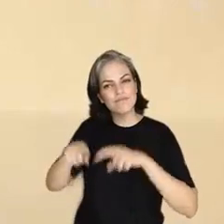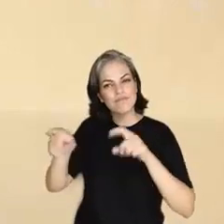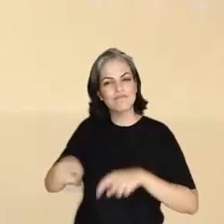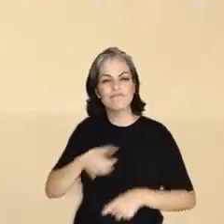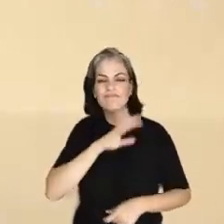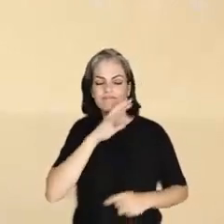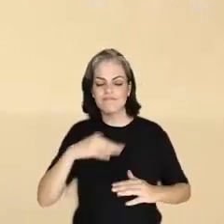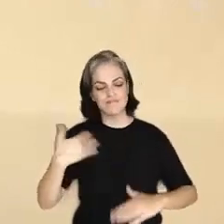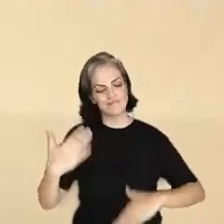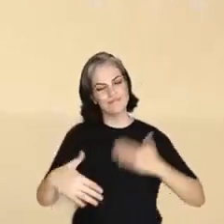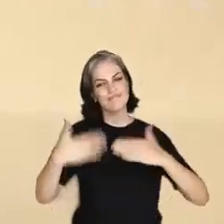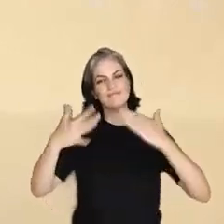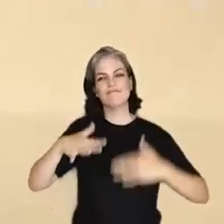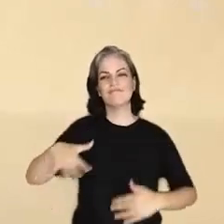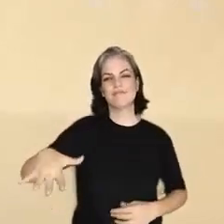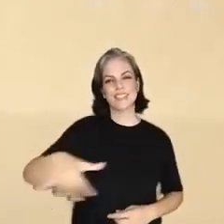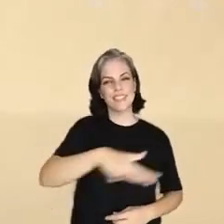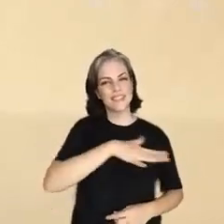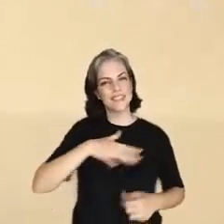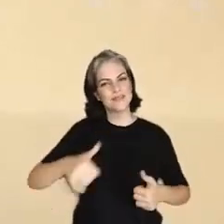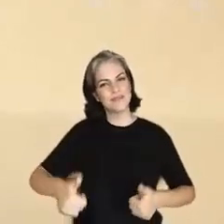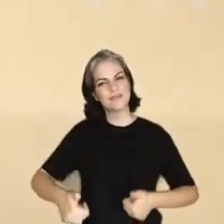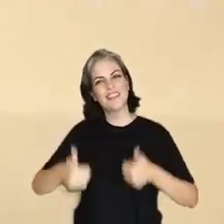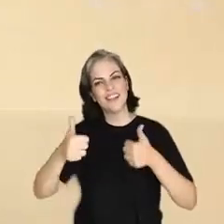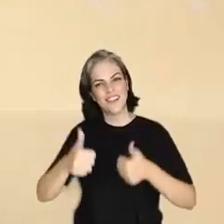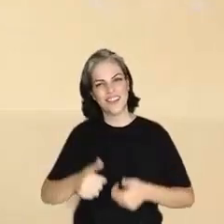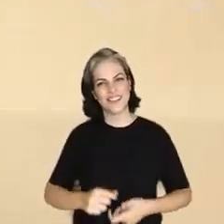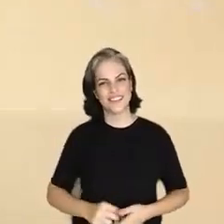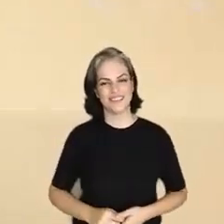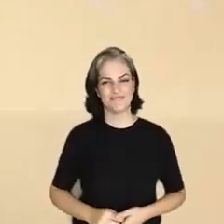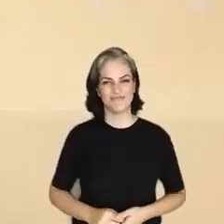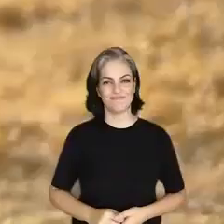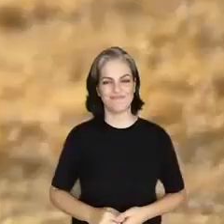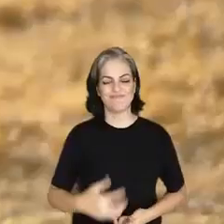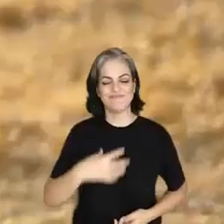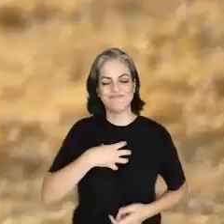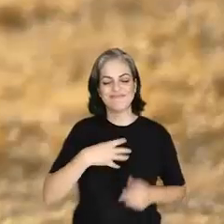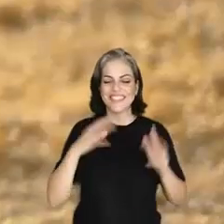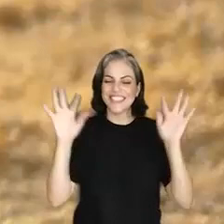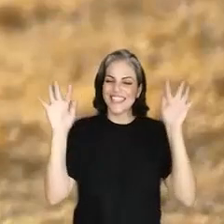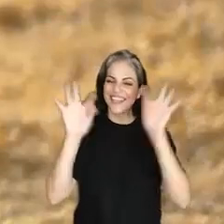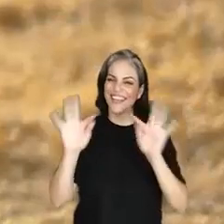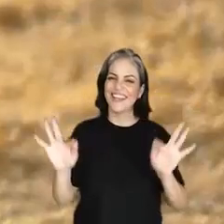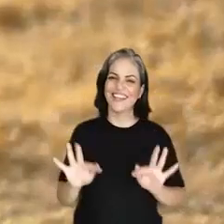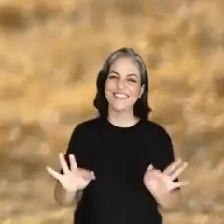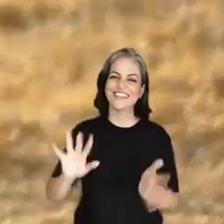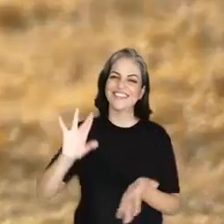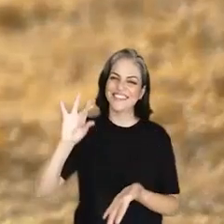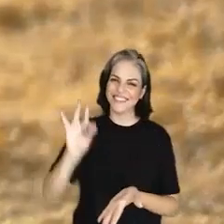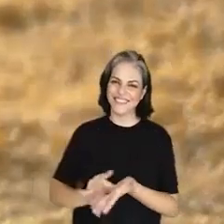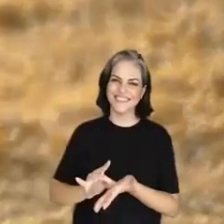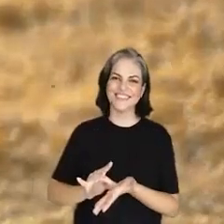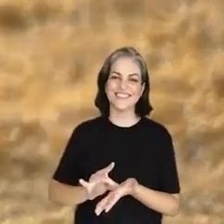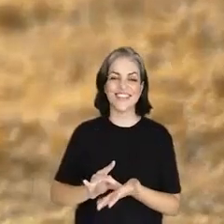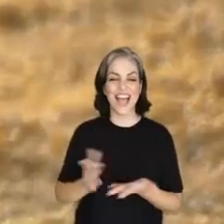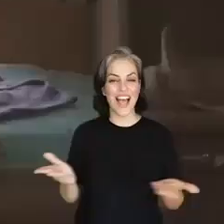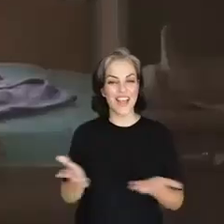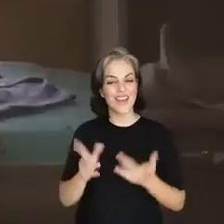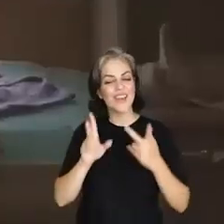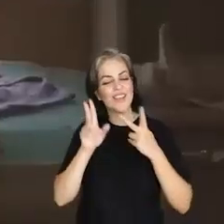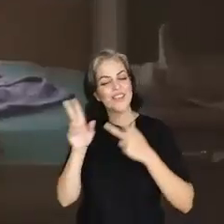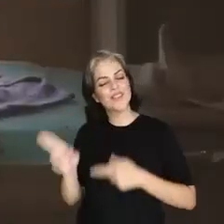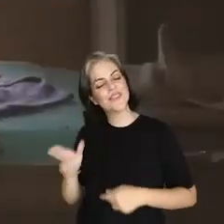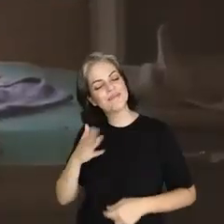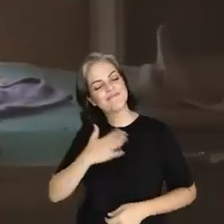agricultura, em termos de pecuária, que tenha um desenvolvimento maior da nossa região, né? É uma felicidade muito grande, viu? Que a gente